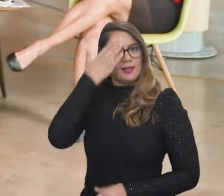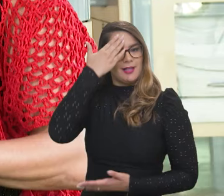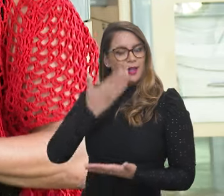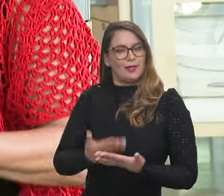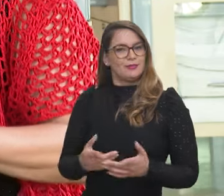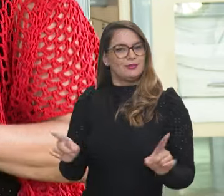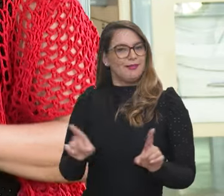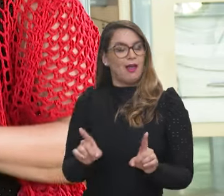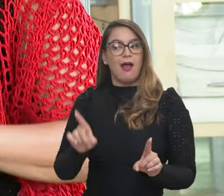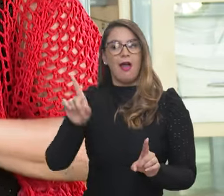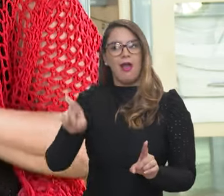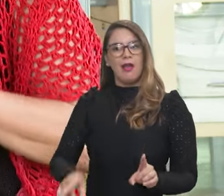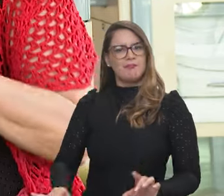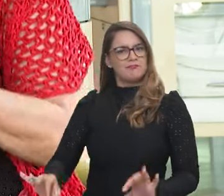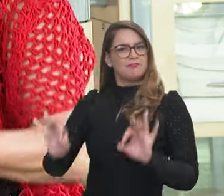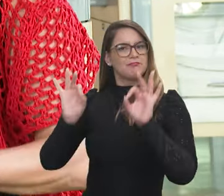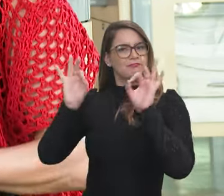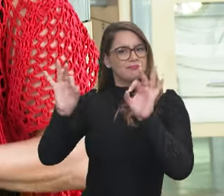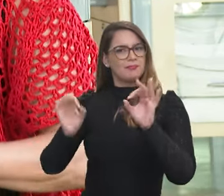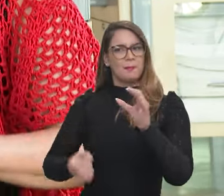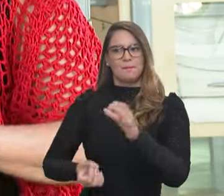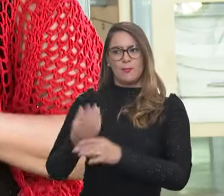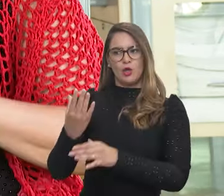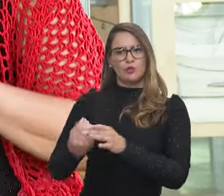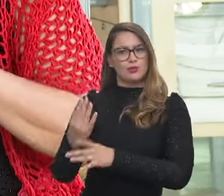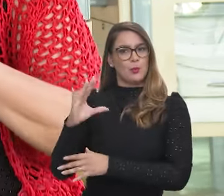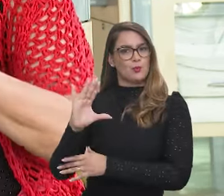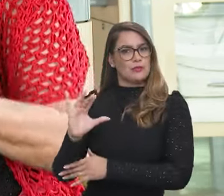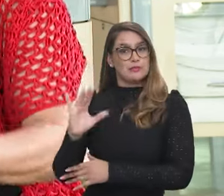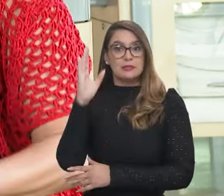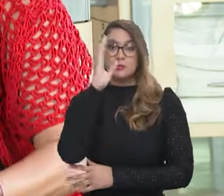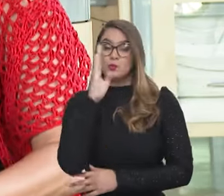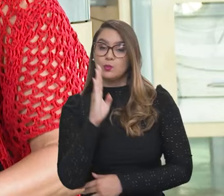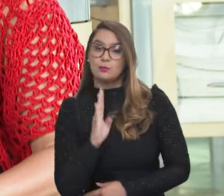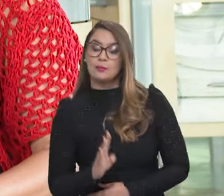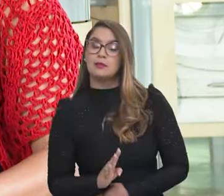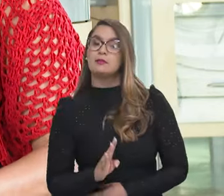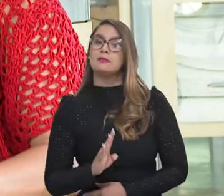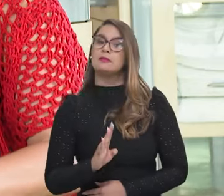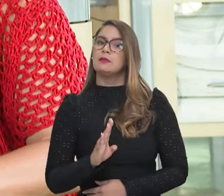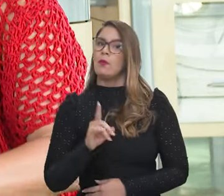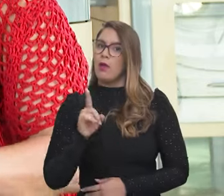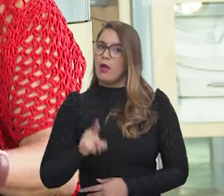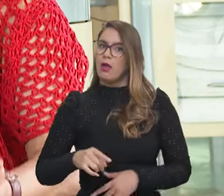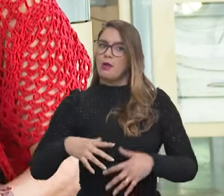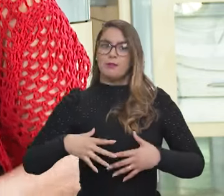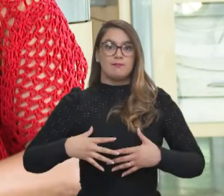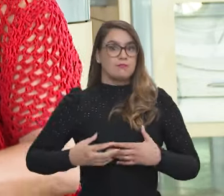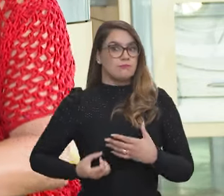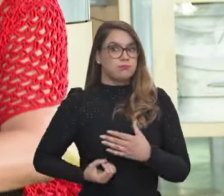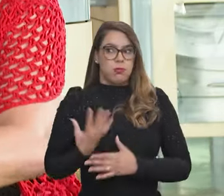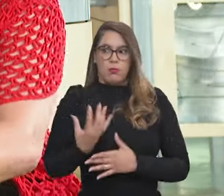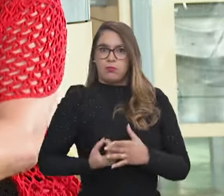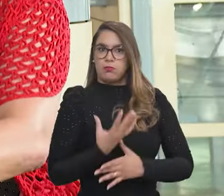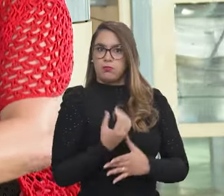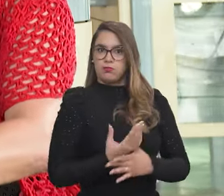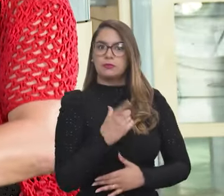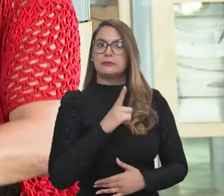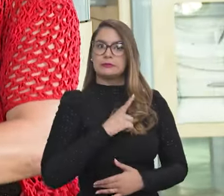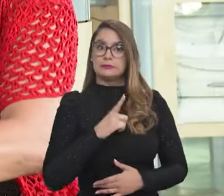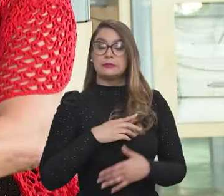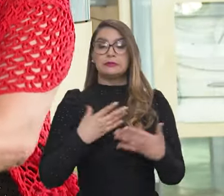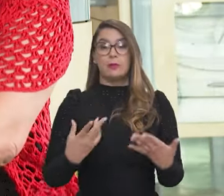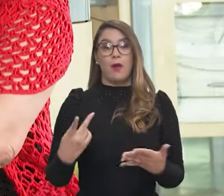acredita, que eles são arrojados. A produção científica no Brasil é muito, é pujante. Então,